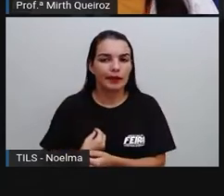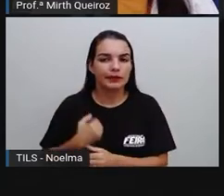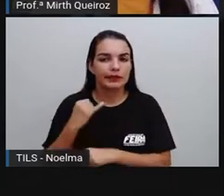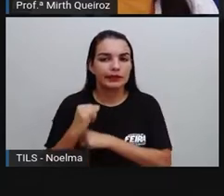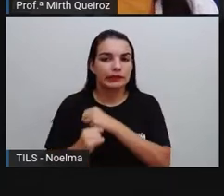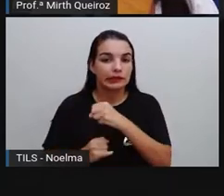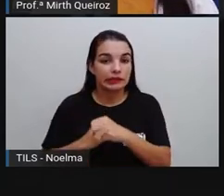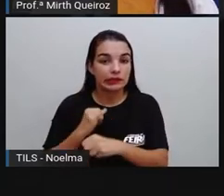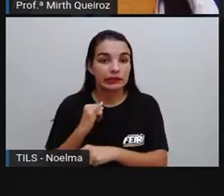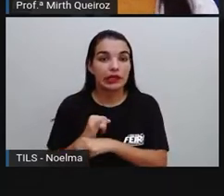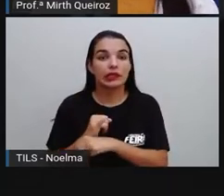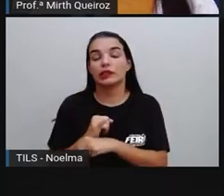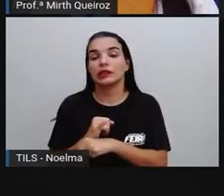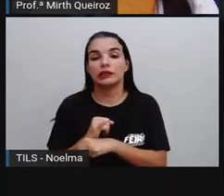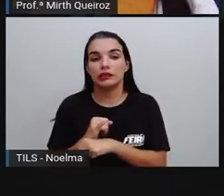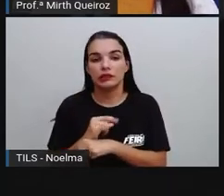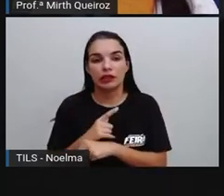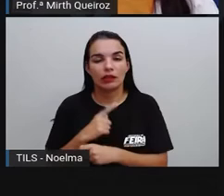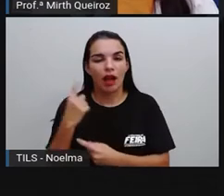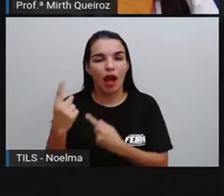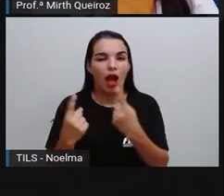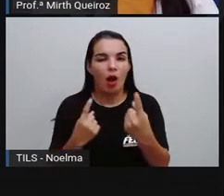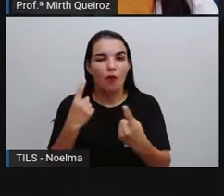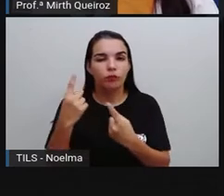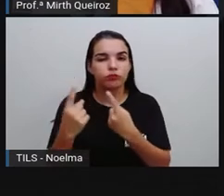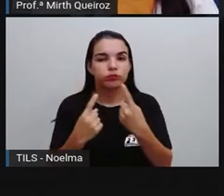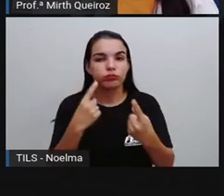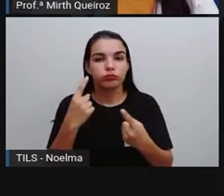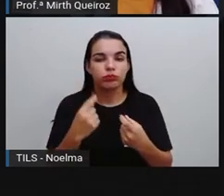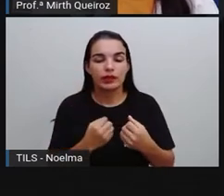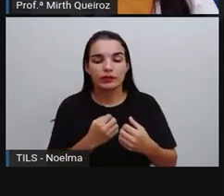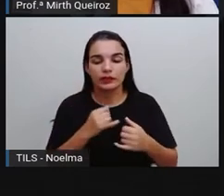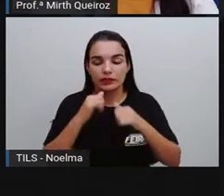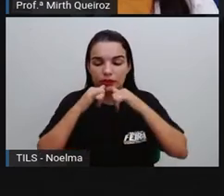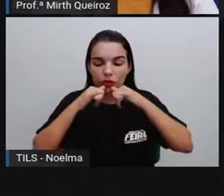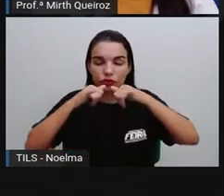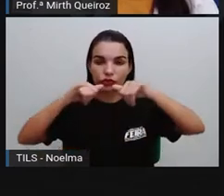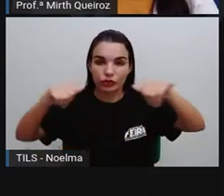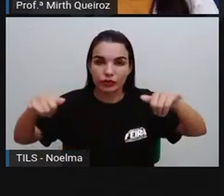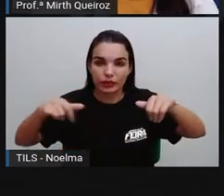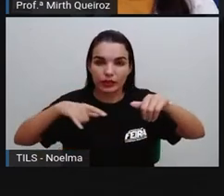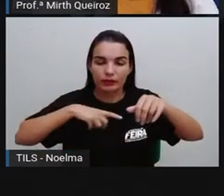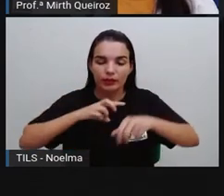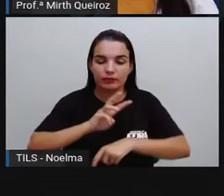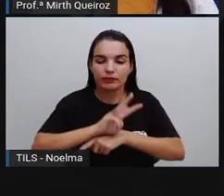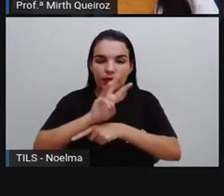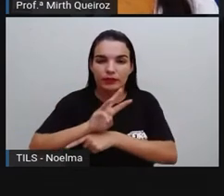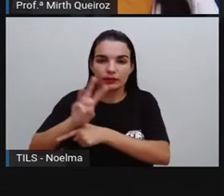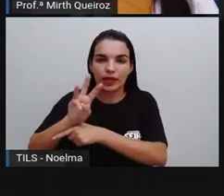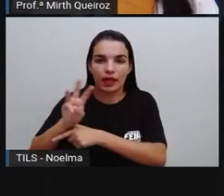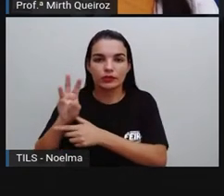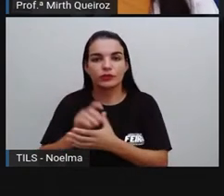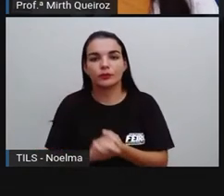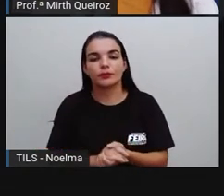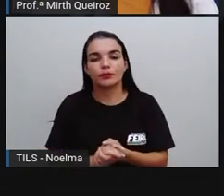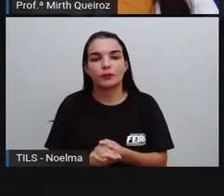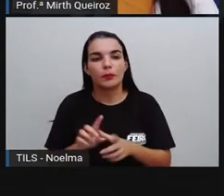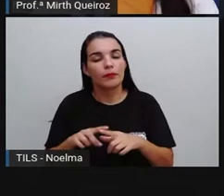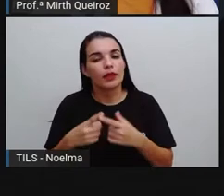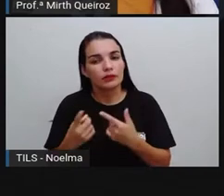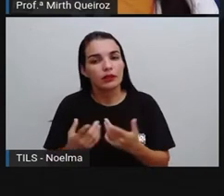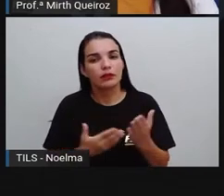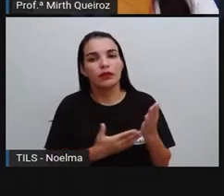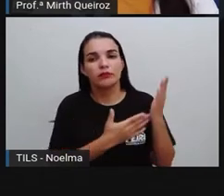internet também, tem em algumas matérias, tem alguns sites, são sites jornalísticos. E é sobre